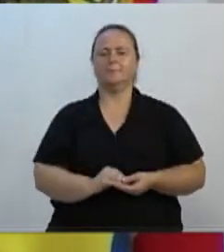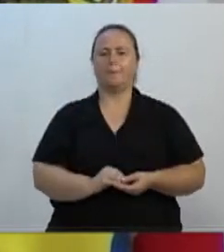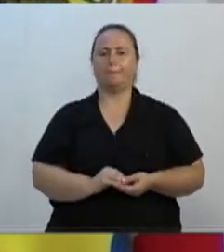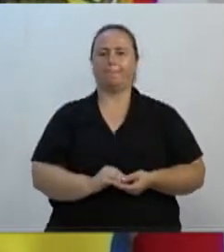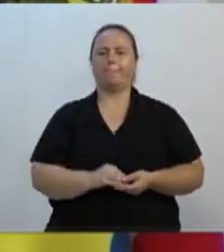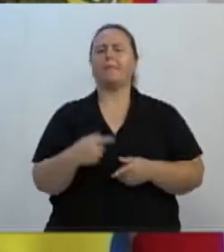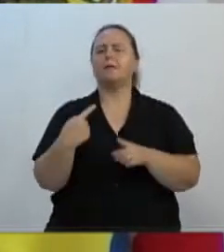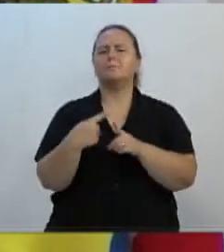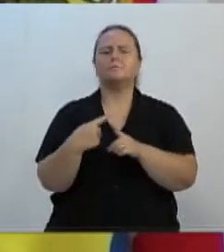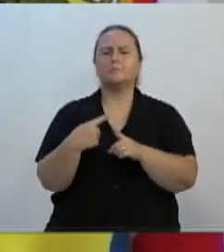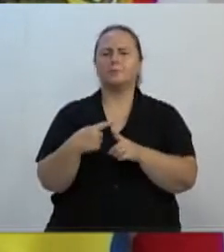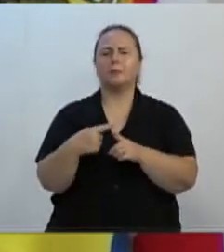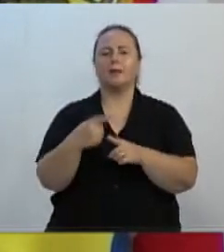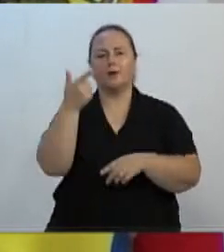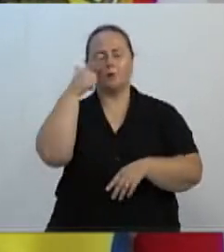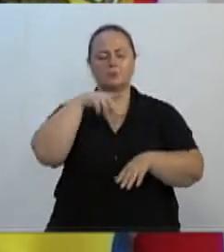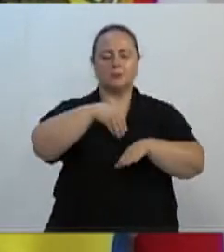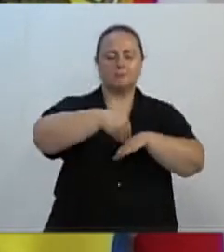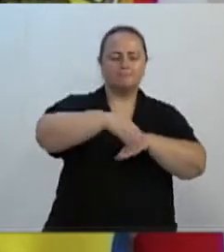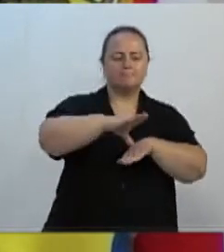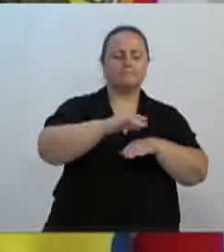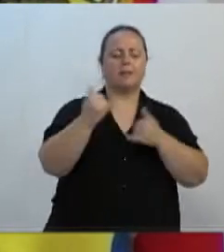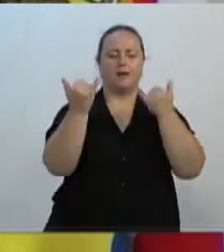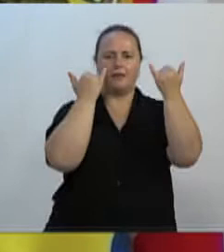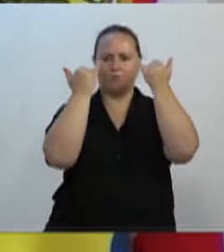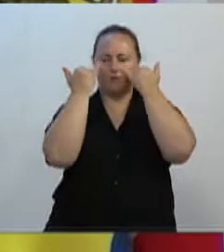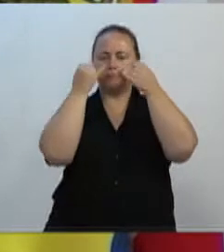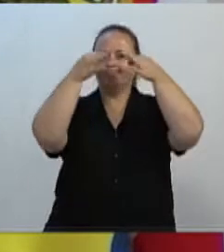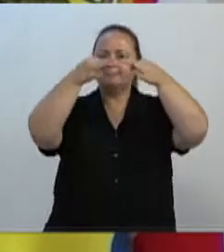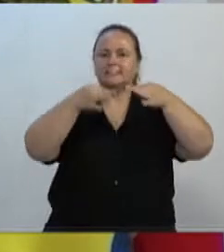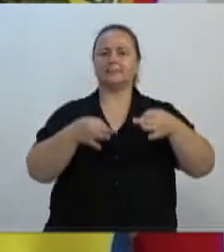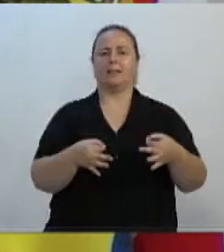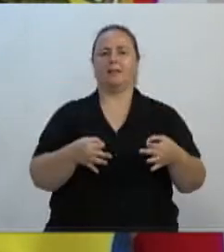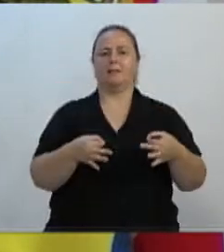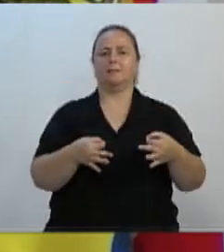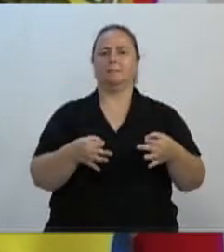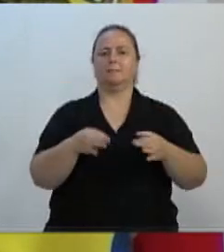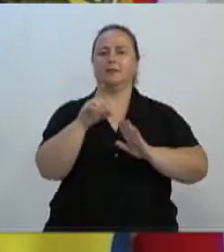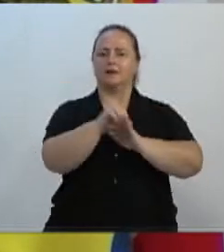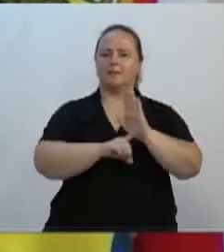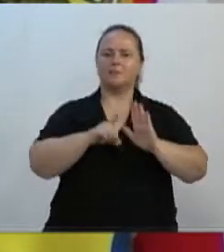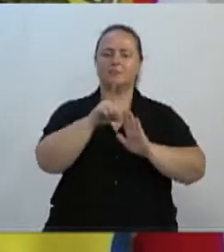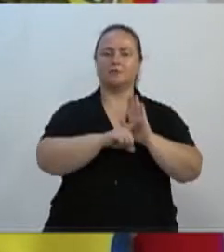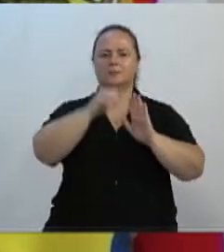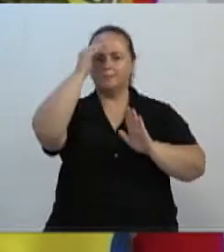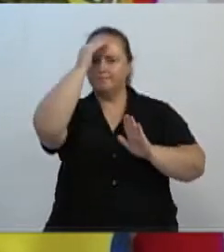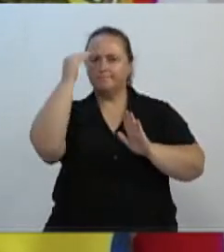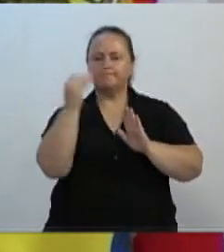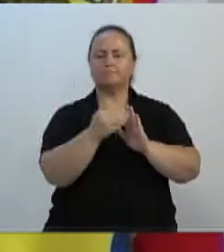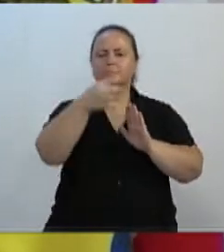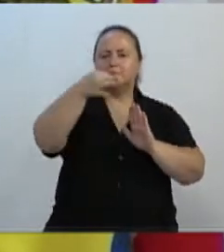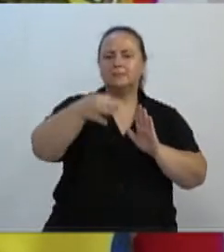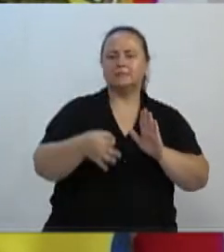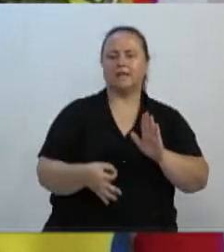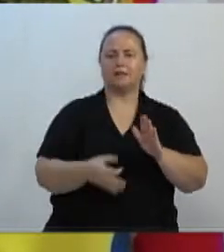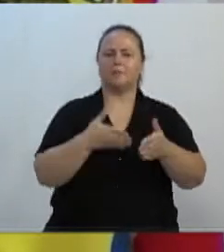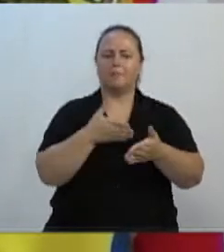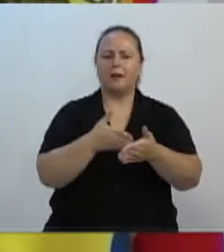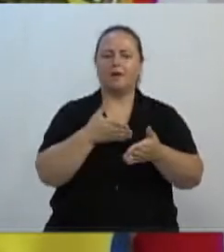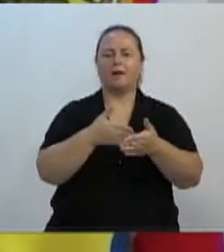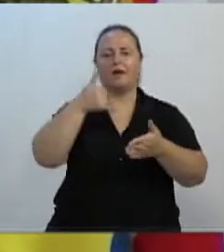elevar informação aos contribuintes, para que eles cumpram a legislação tributária da melhor maneira possível, sem grandes empecilhos.